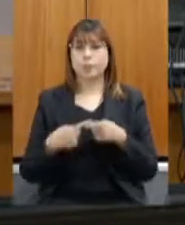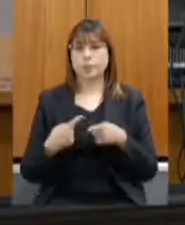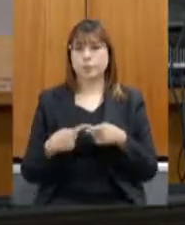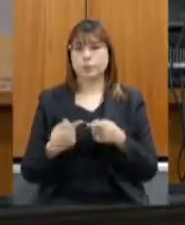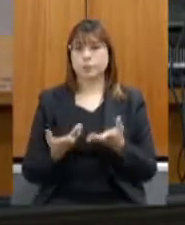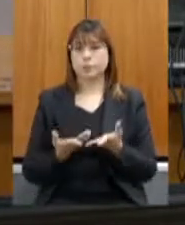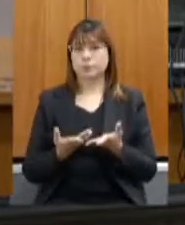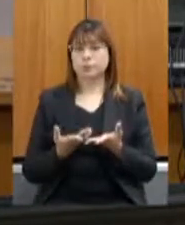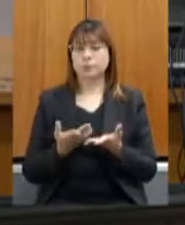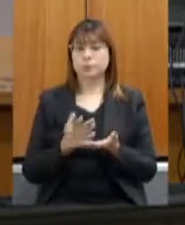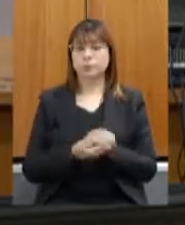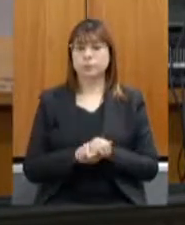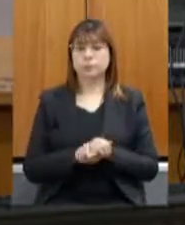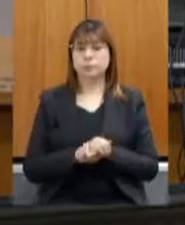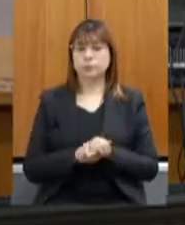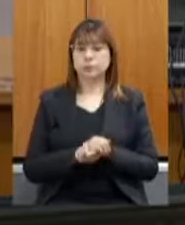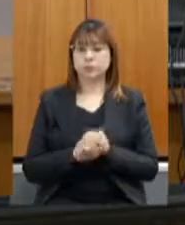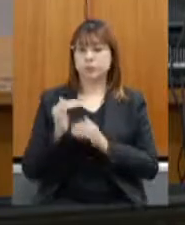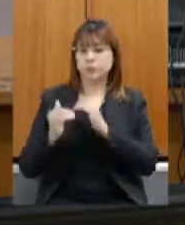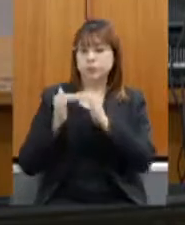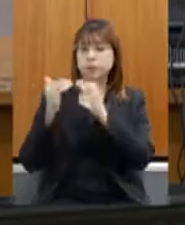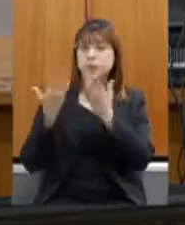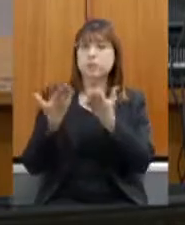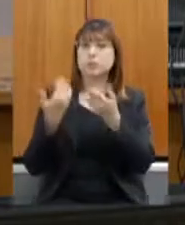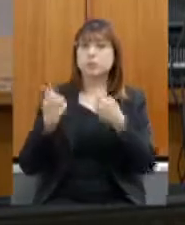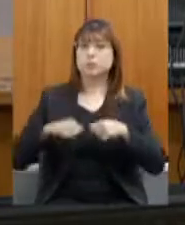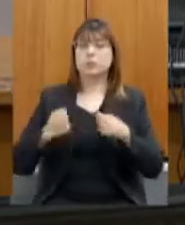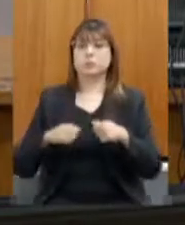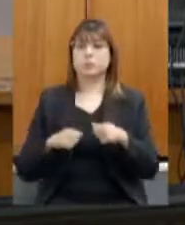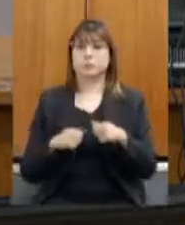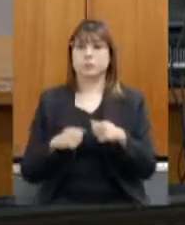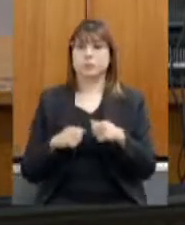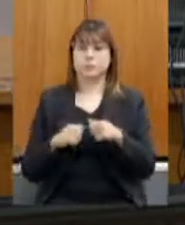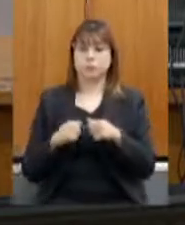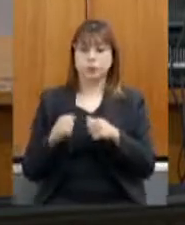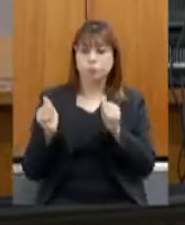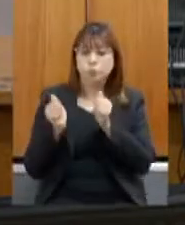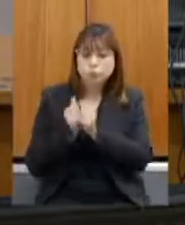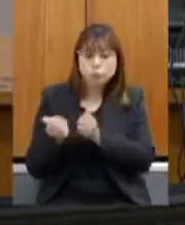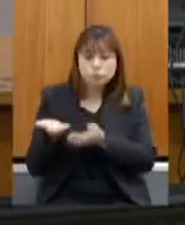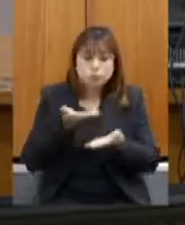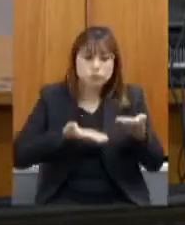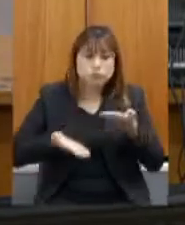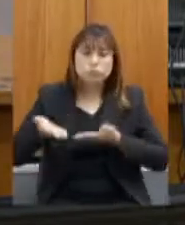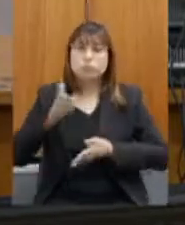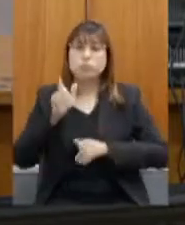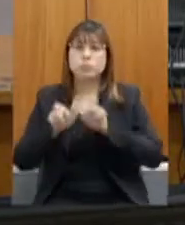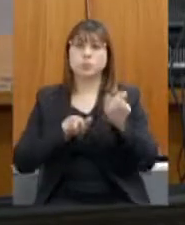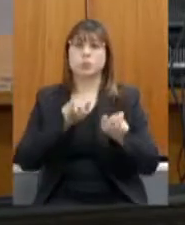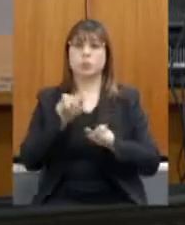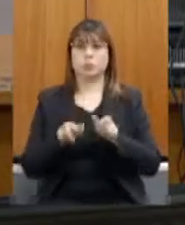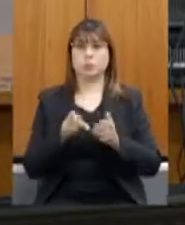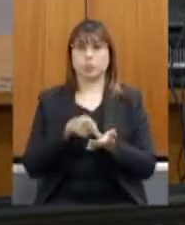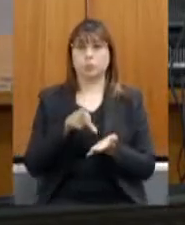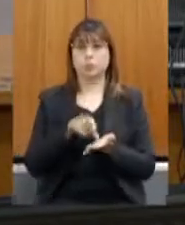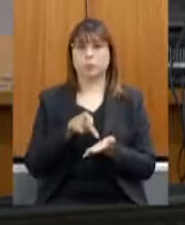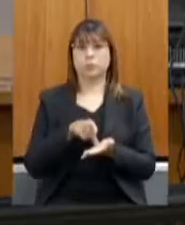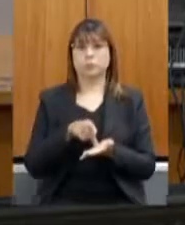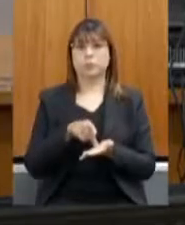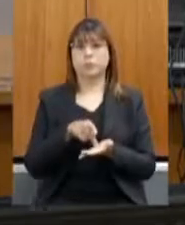prefixo de negação. Nós queremos um desenvolvimento com envolvimento das pessoas, de fato, real.